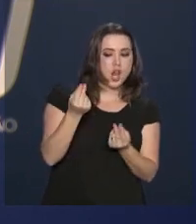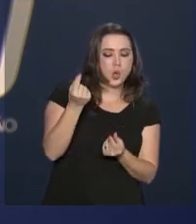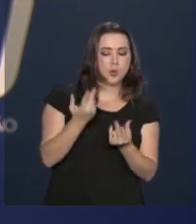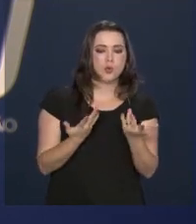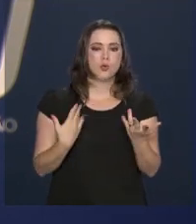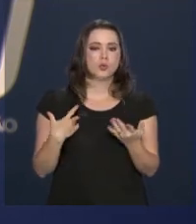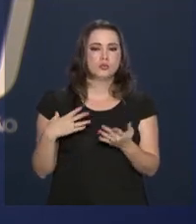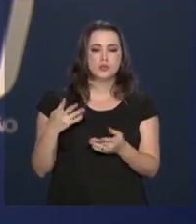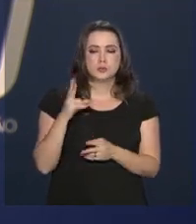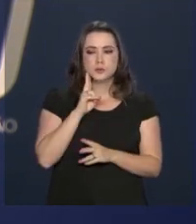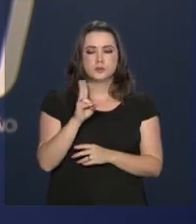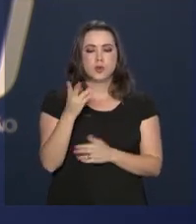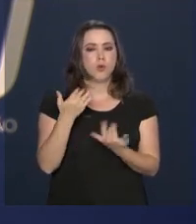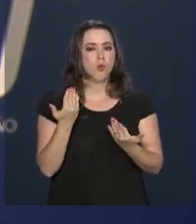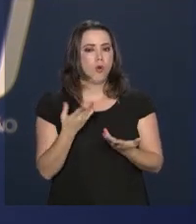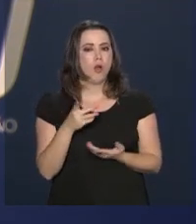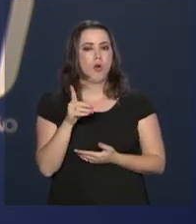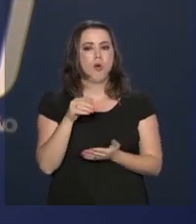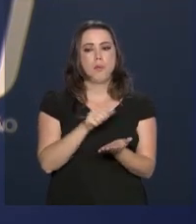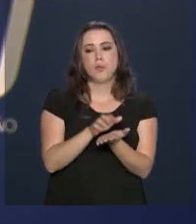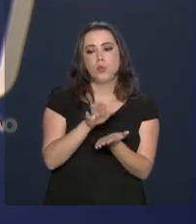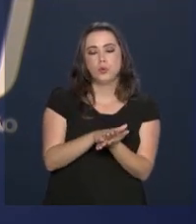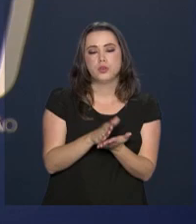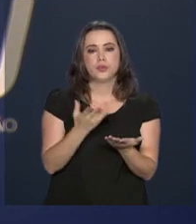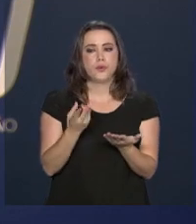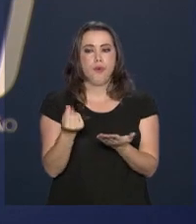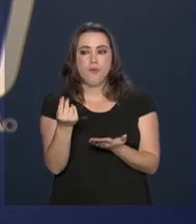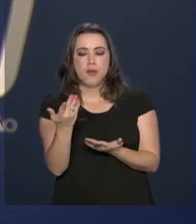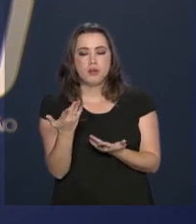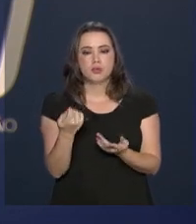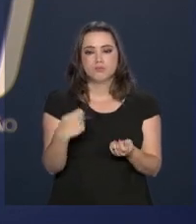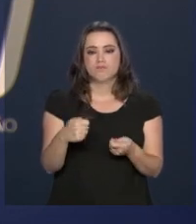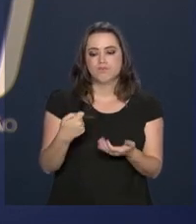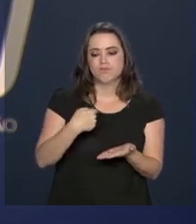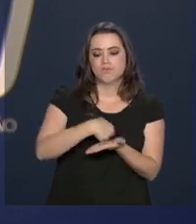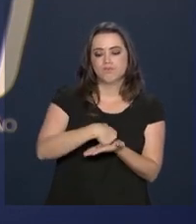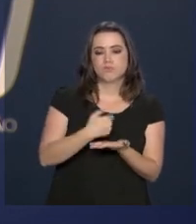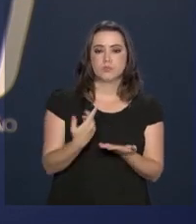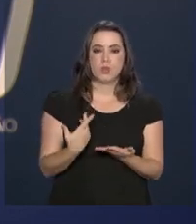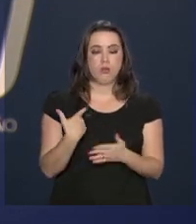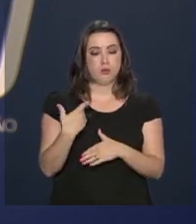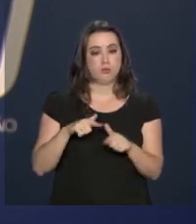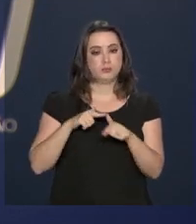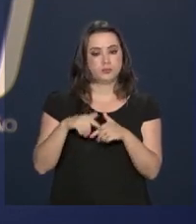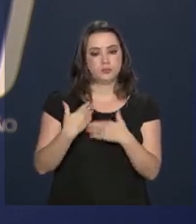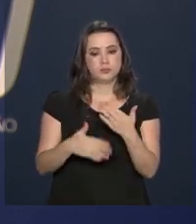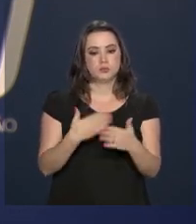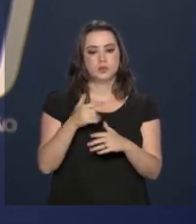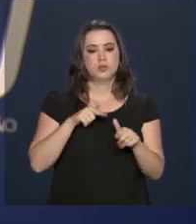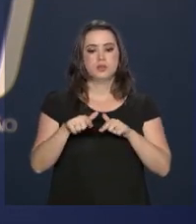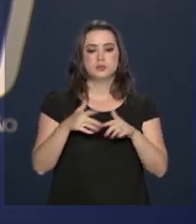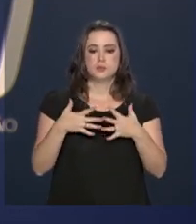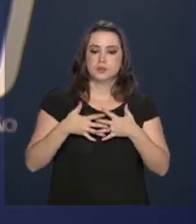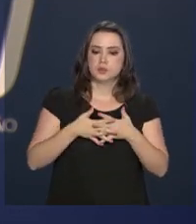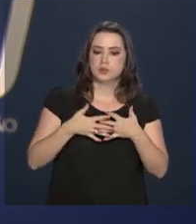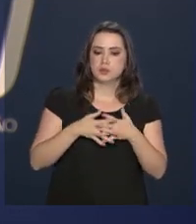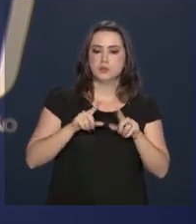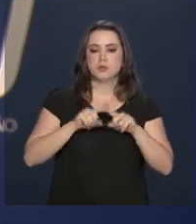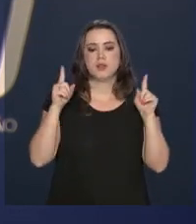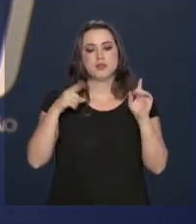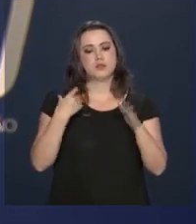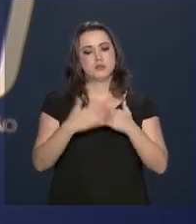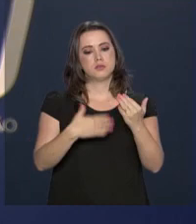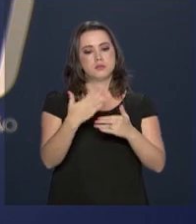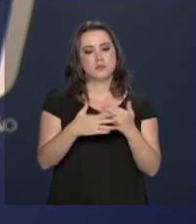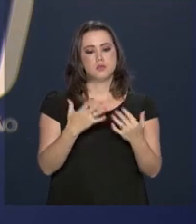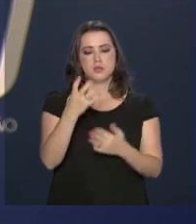apurar valor de dano, dar multa. Então, dentro dessa linha que o trabalho vem sendo desenvolvido, é um trabalho complexo, mas desenvolvido com